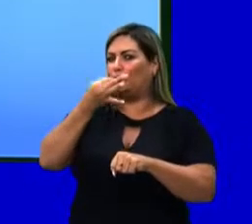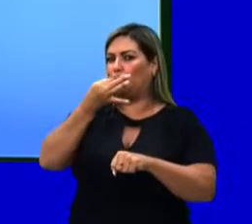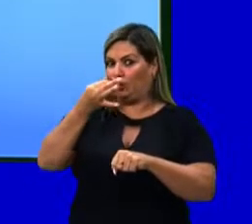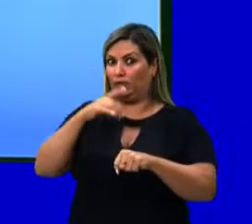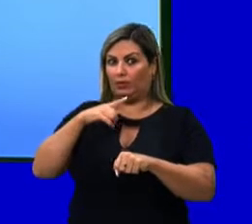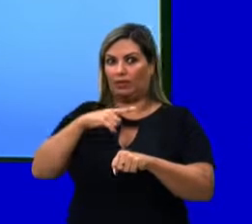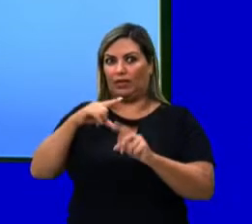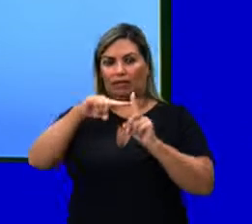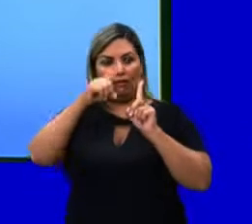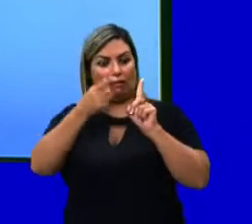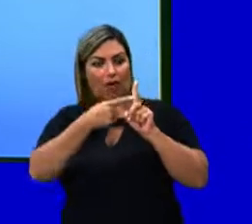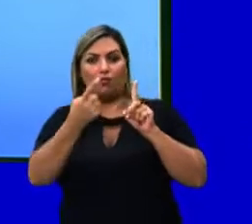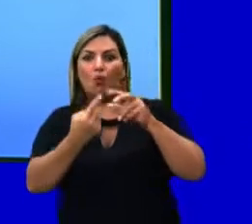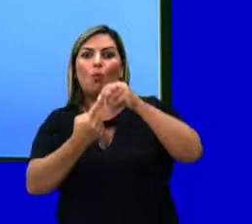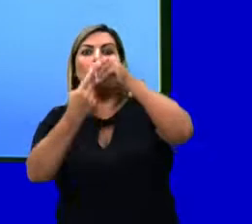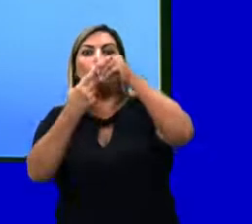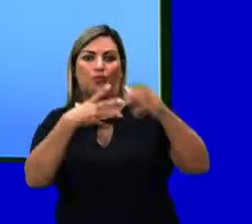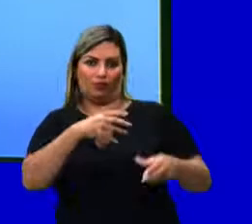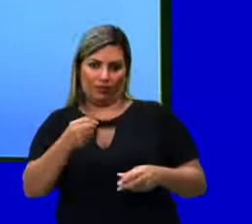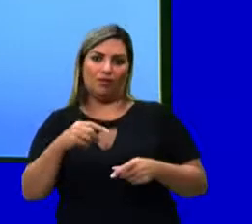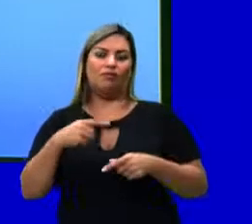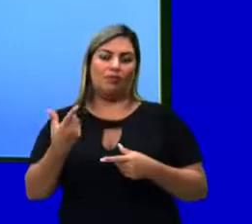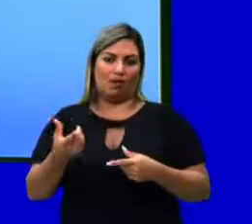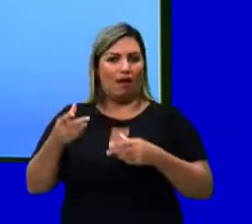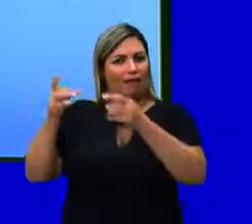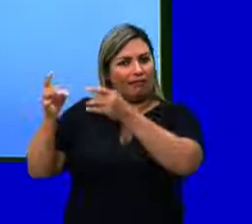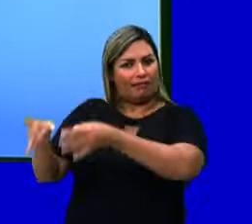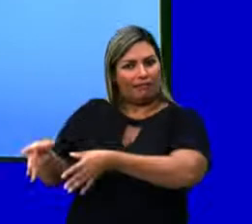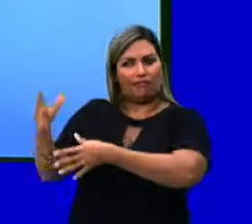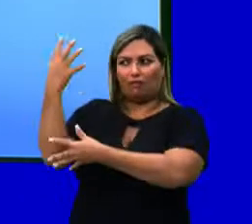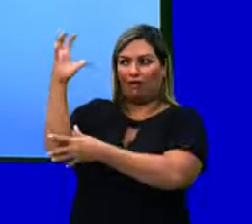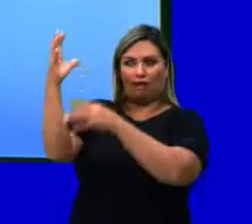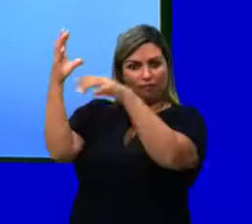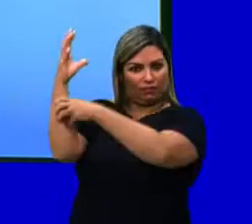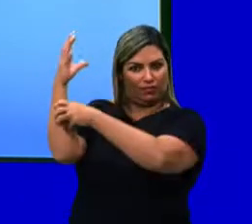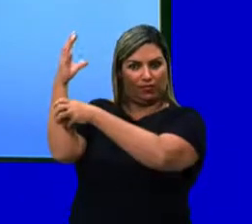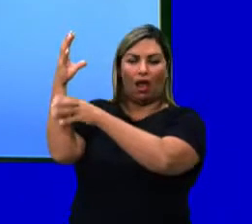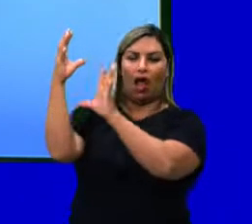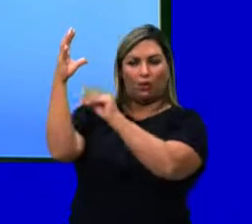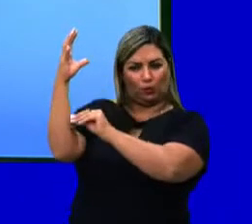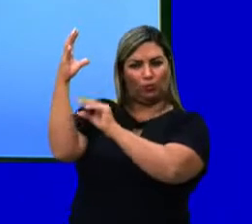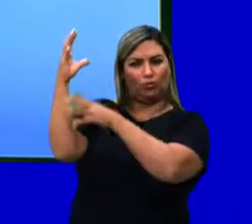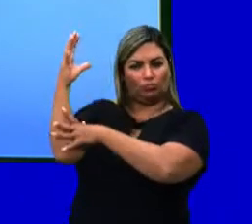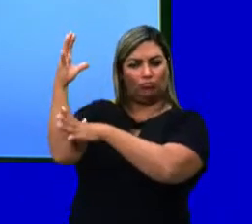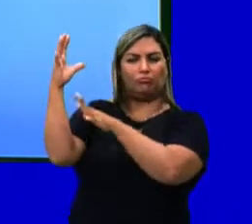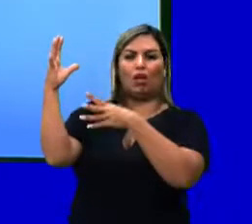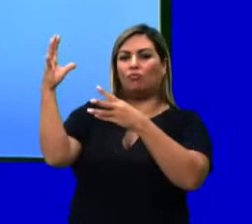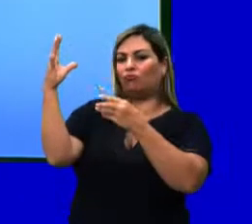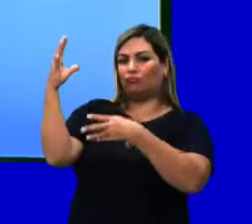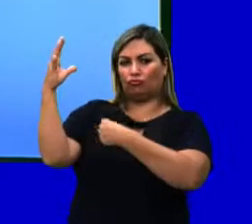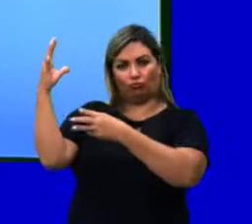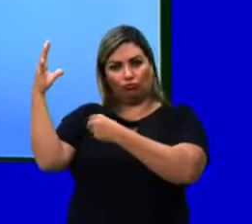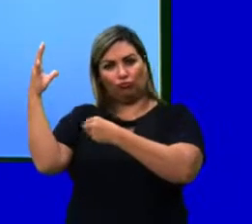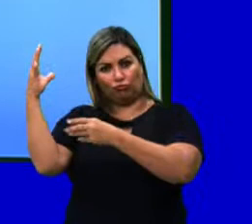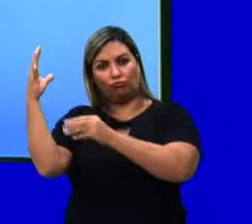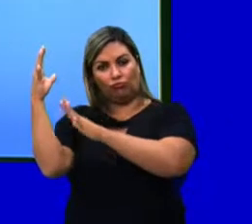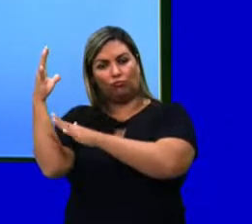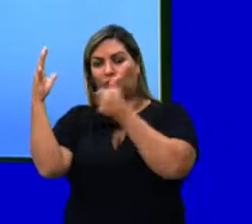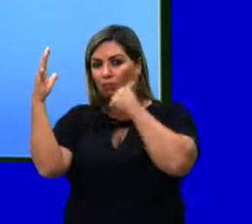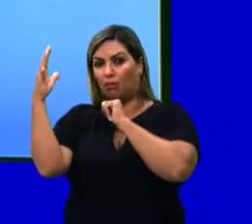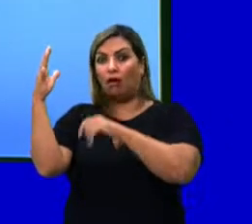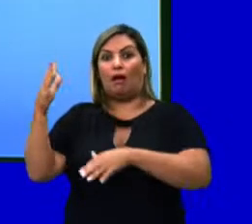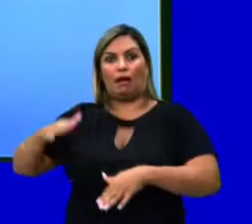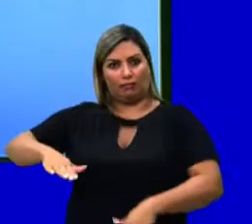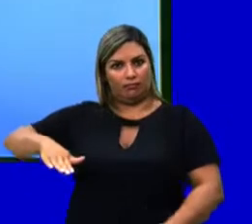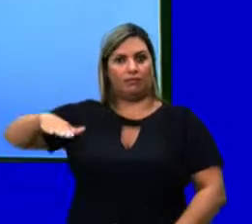gestação gera um único filhote. A cria é deixada em uma árvore à noite e é amamentada pela mãe até que